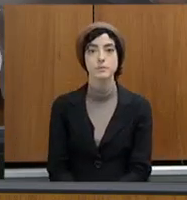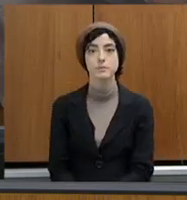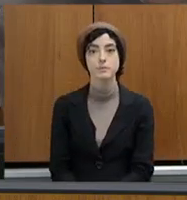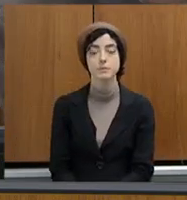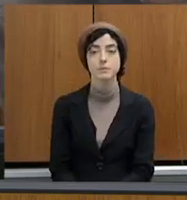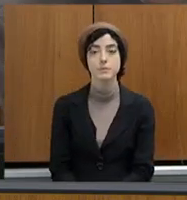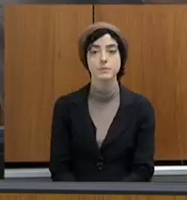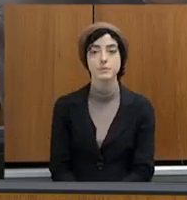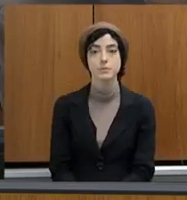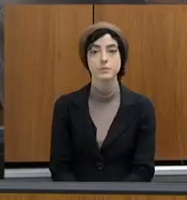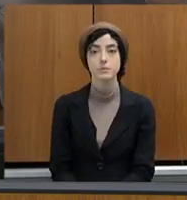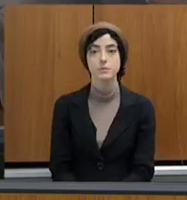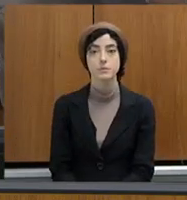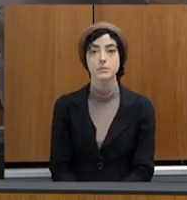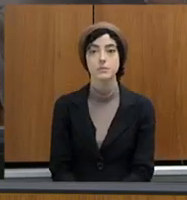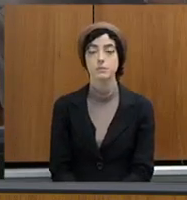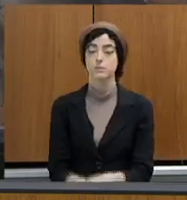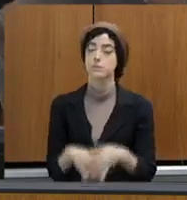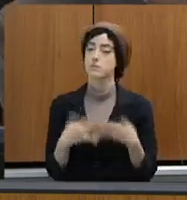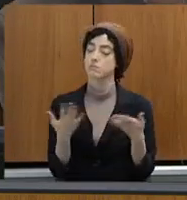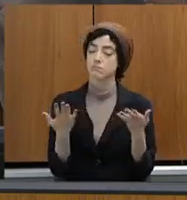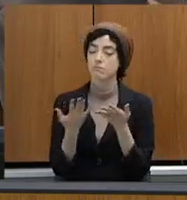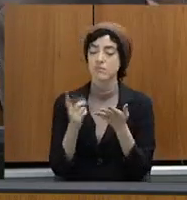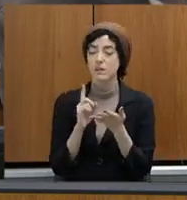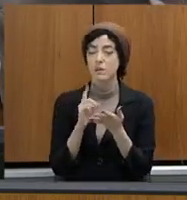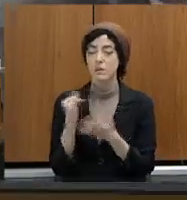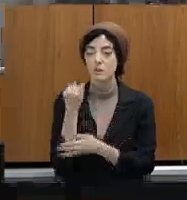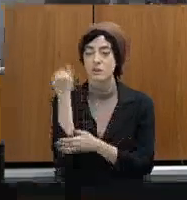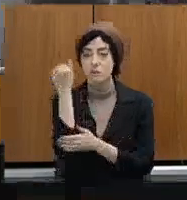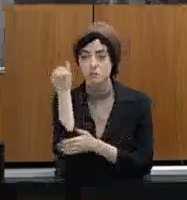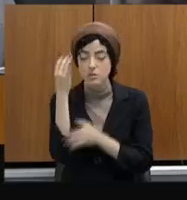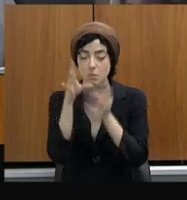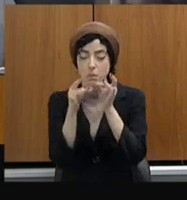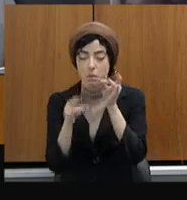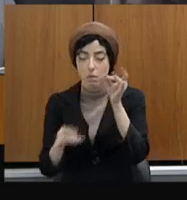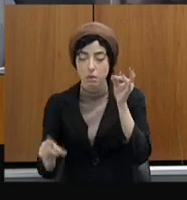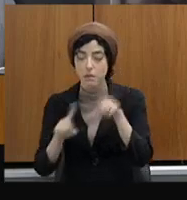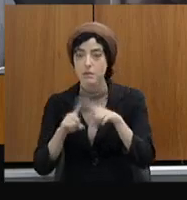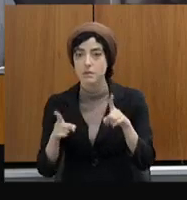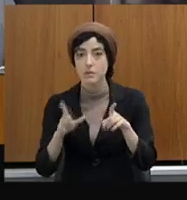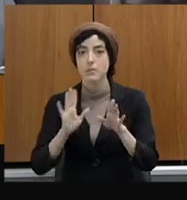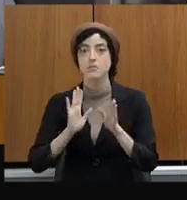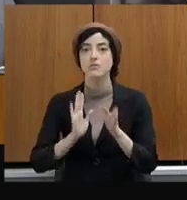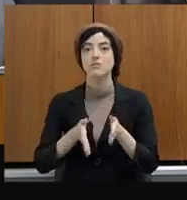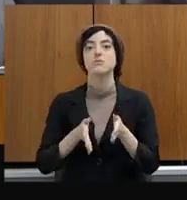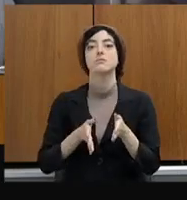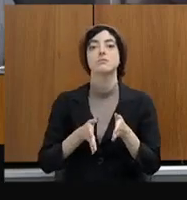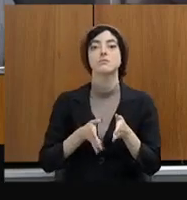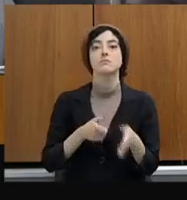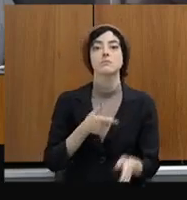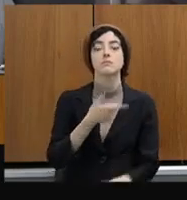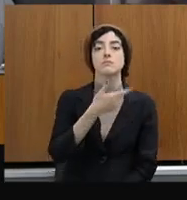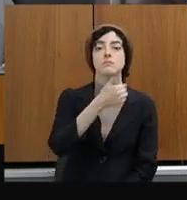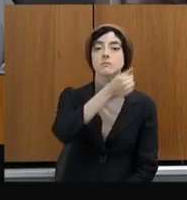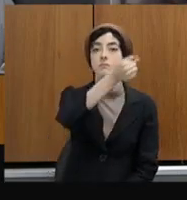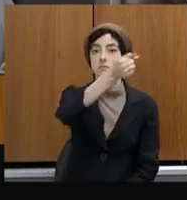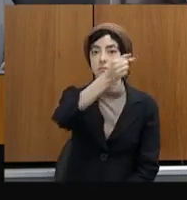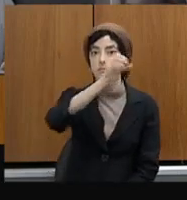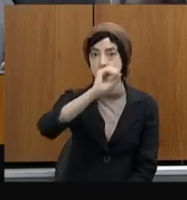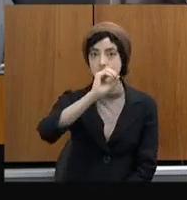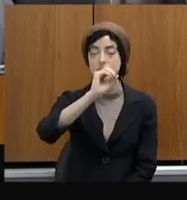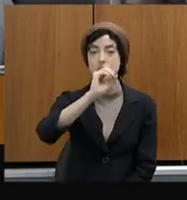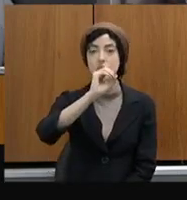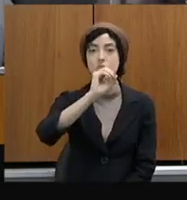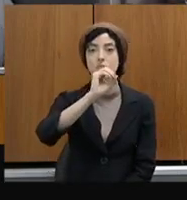vem ao caso, eu penso, de detalhar, mas 70 novas sedes inauguradas ao longo